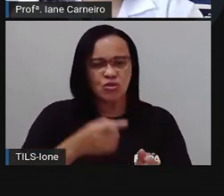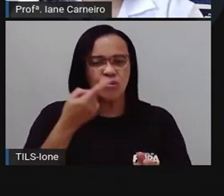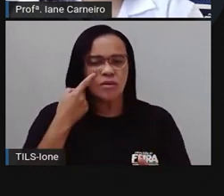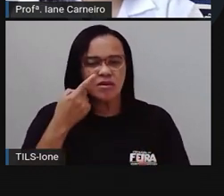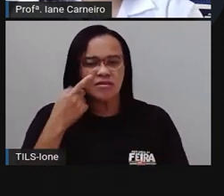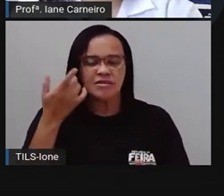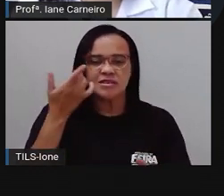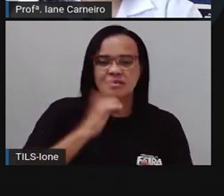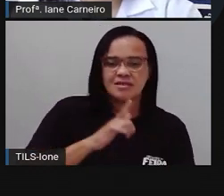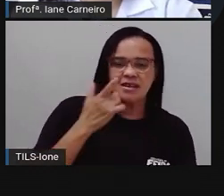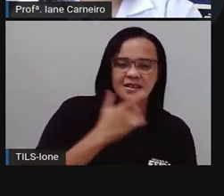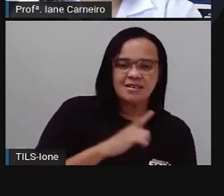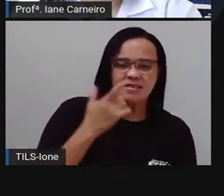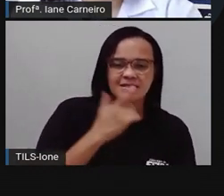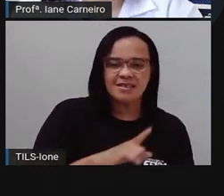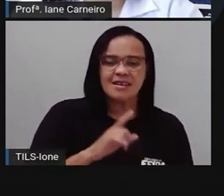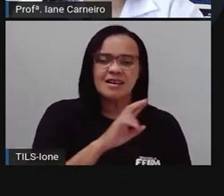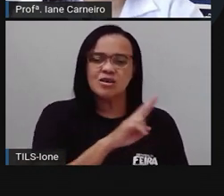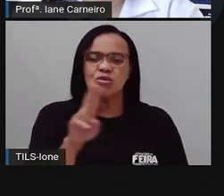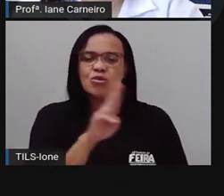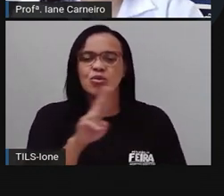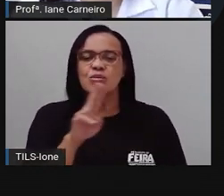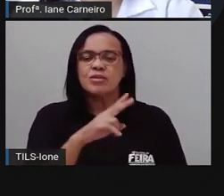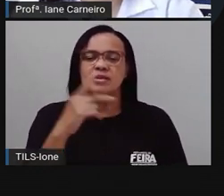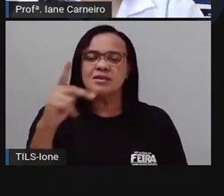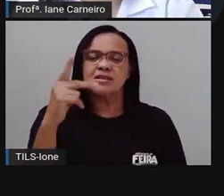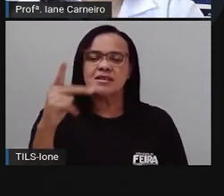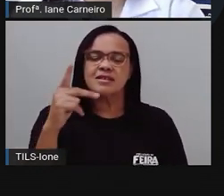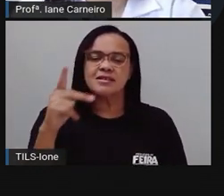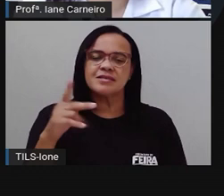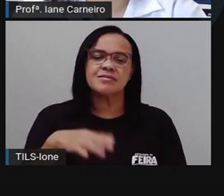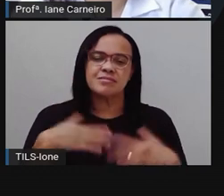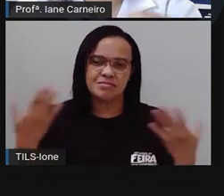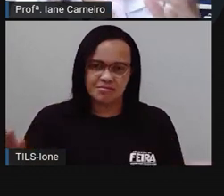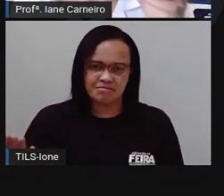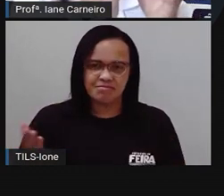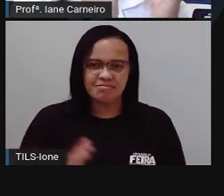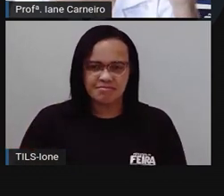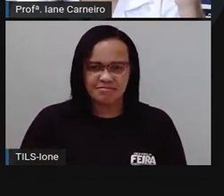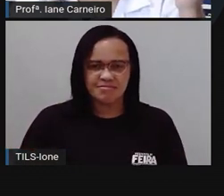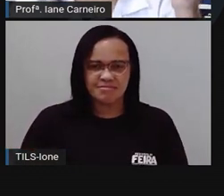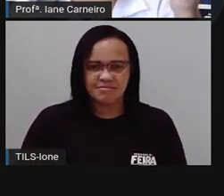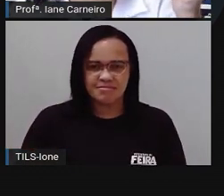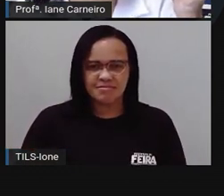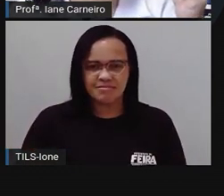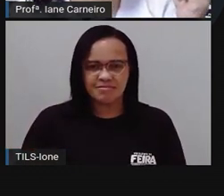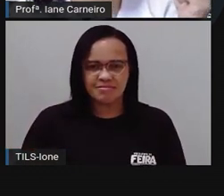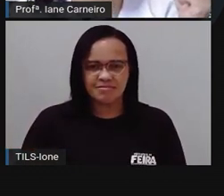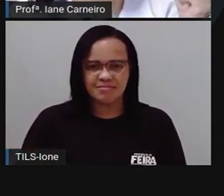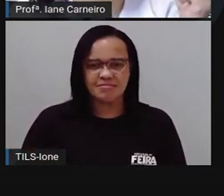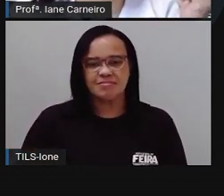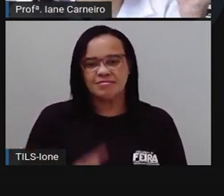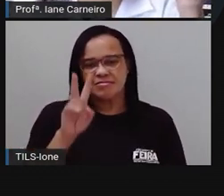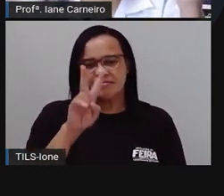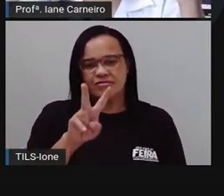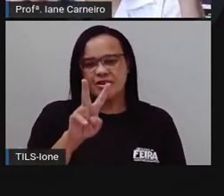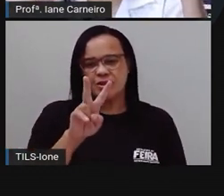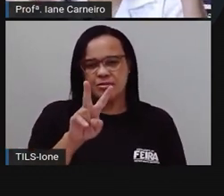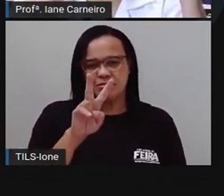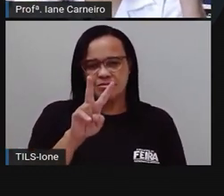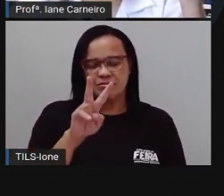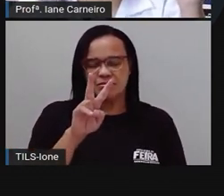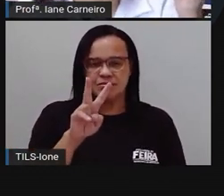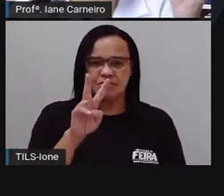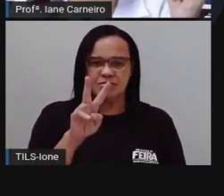consegue escrever o nome desse animal, tá certo? Antes de ir pra... pro outro. Será que tem a letra V em algum dos